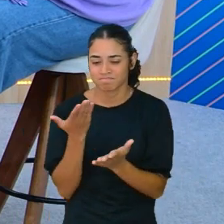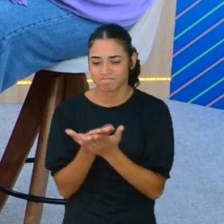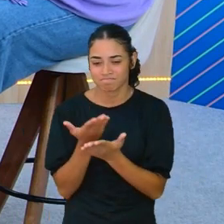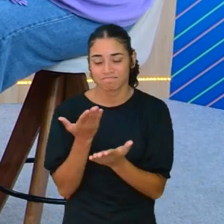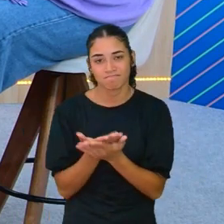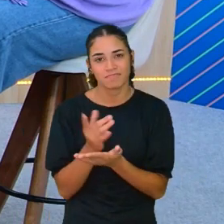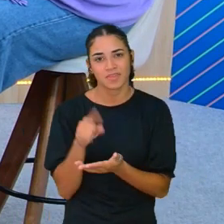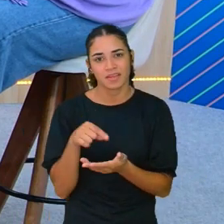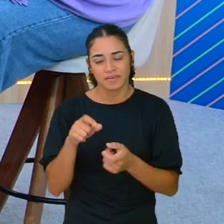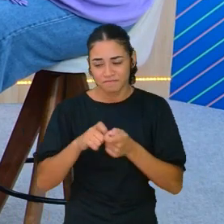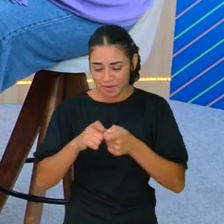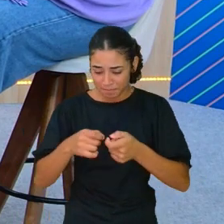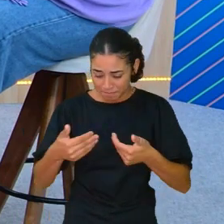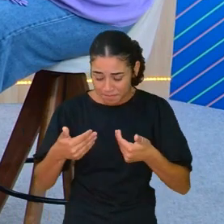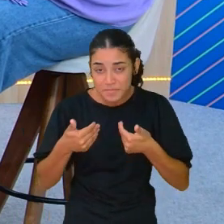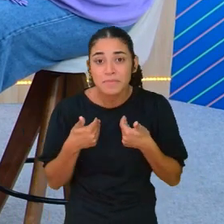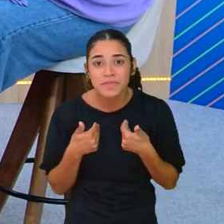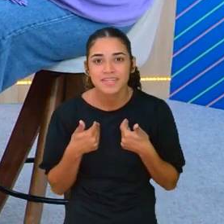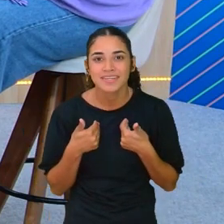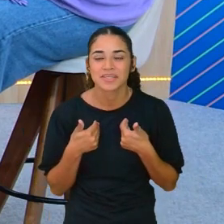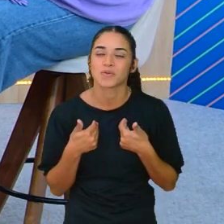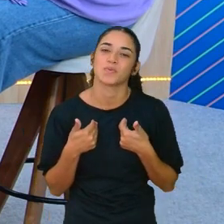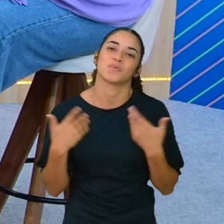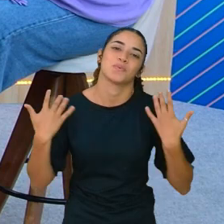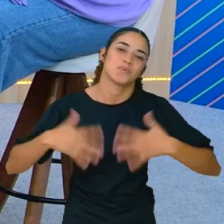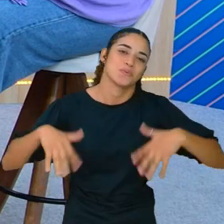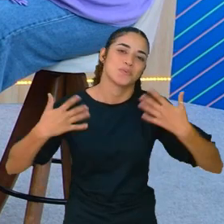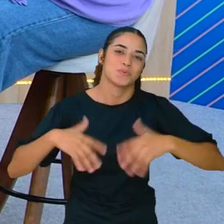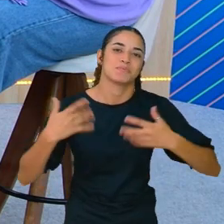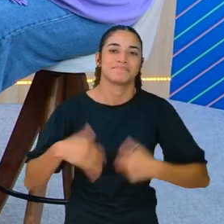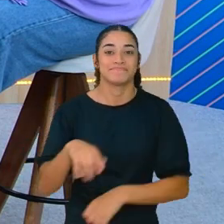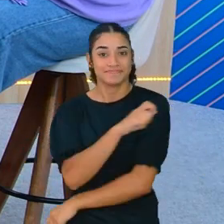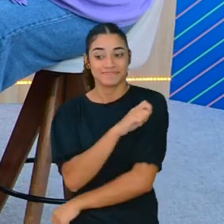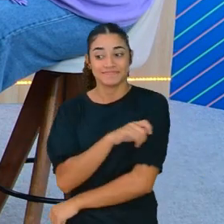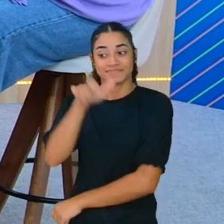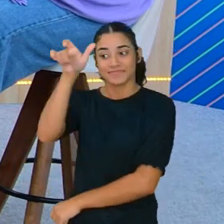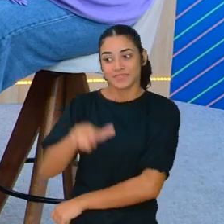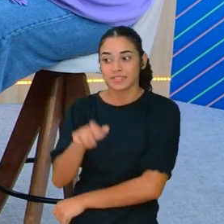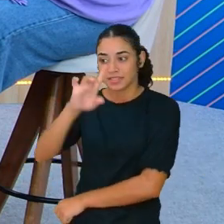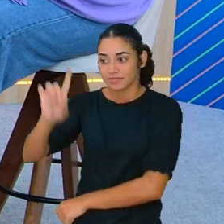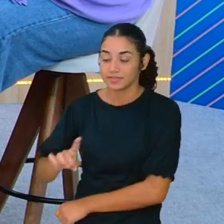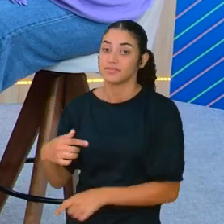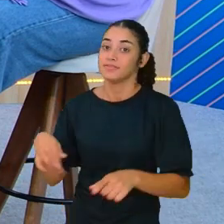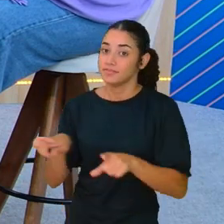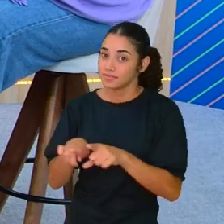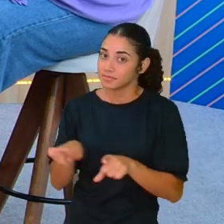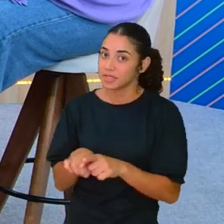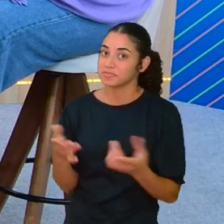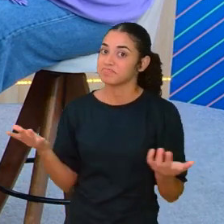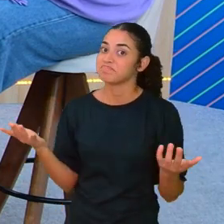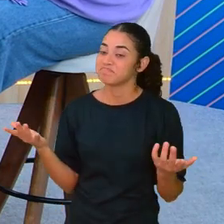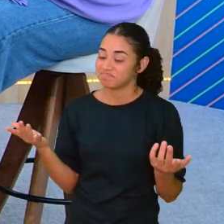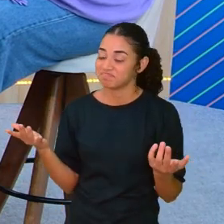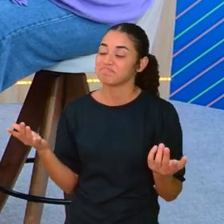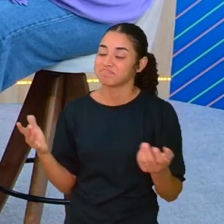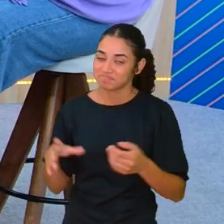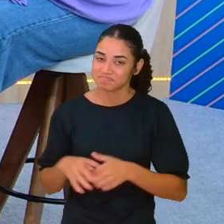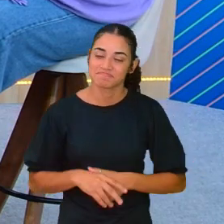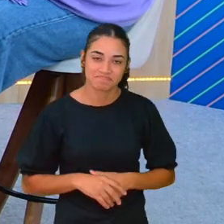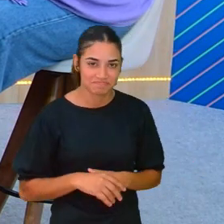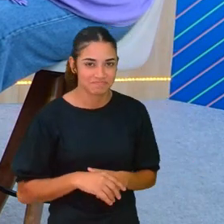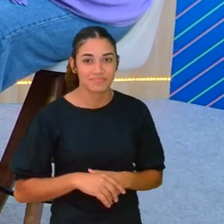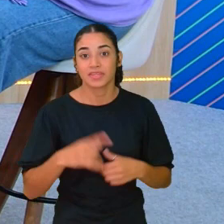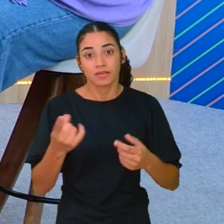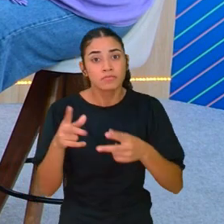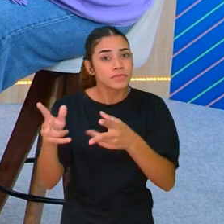foi feita com um olhar voltado para ele. E esse estudante com deficiência da EJA também. Também. Não é?